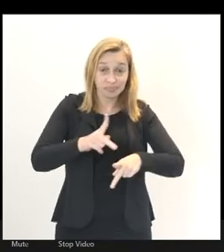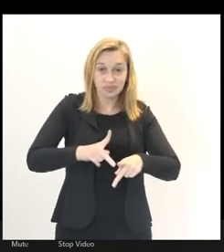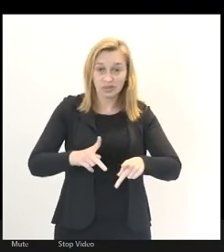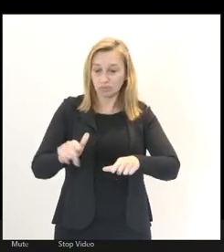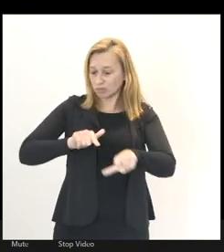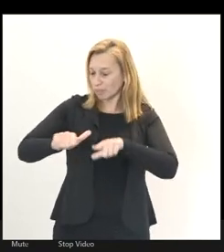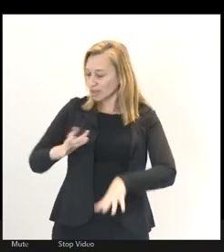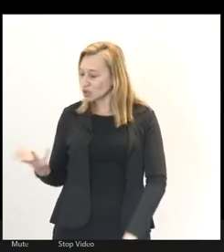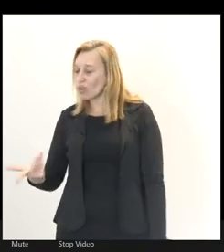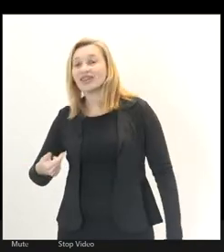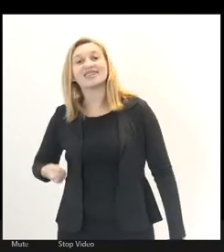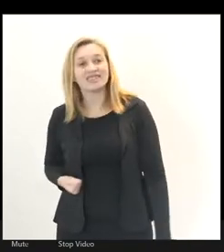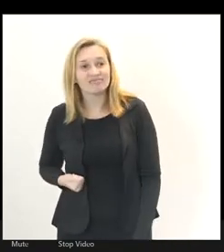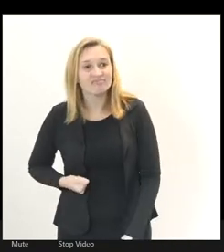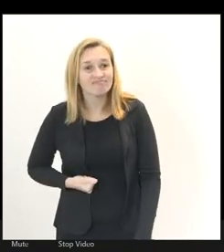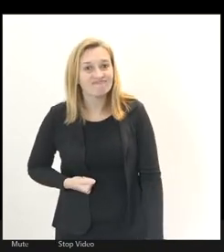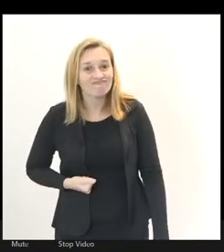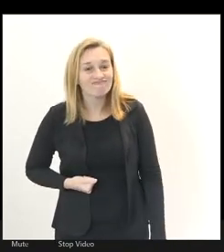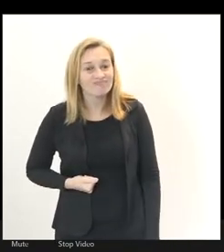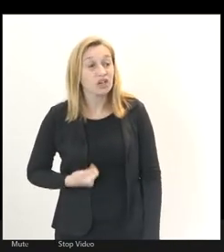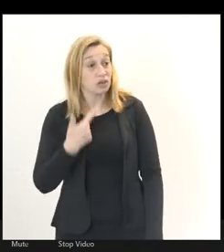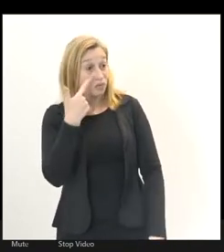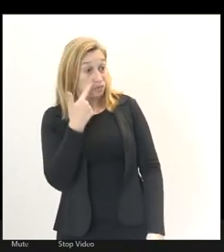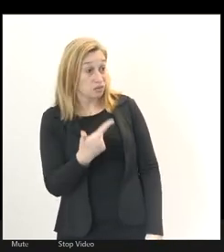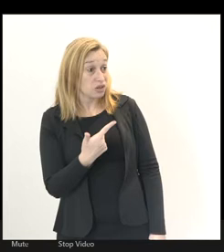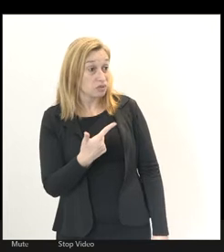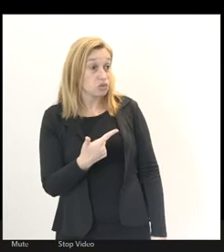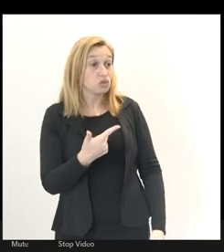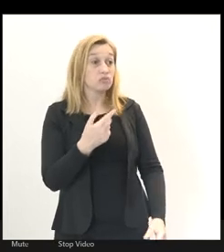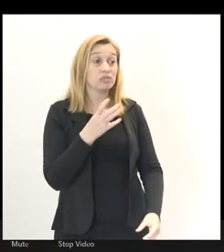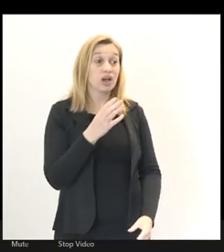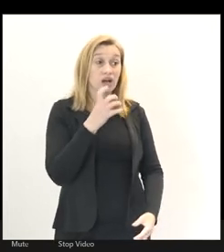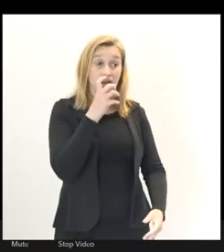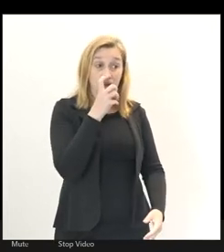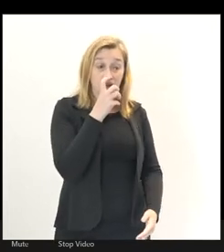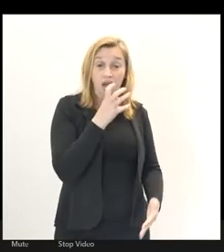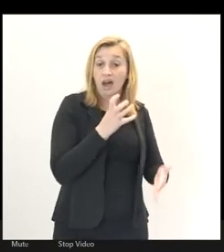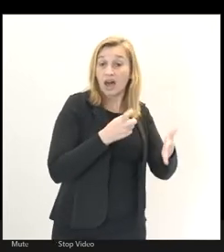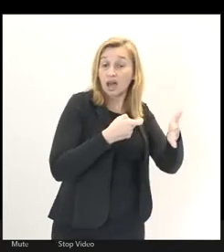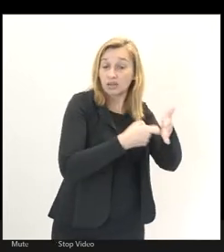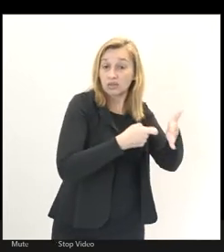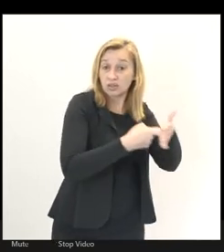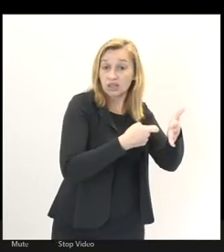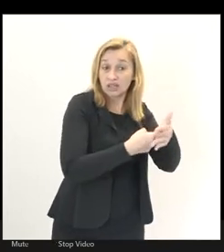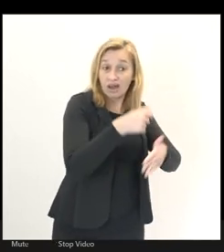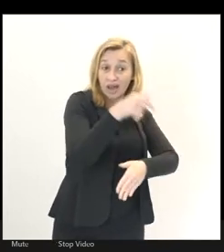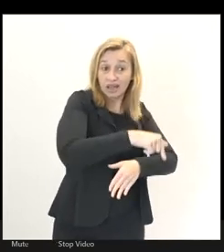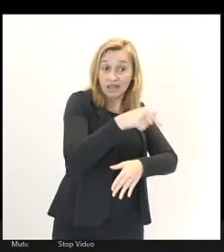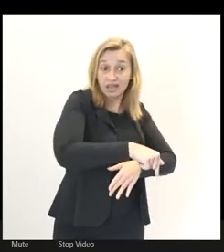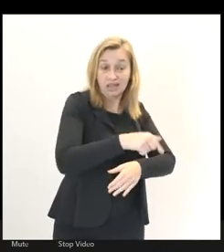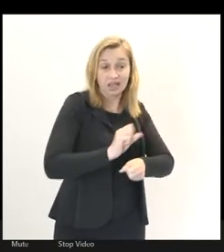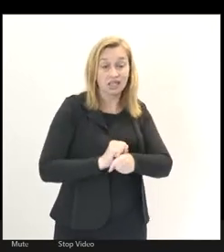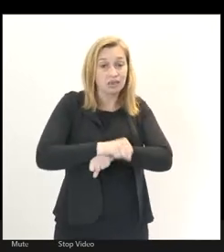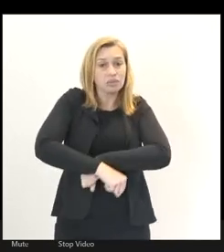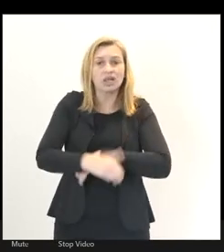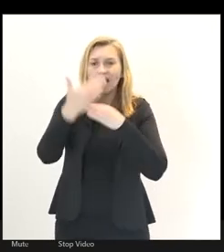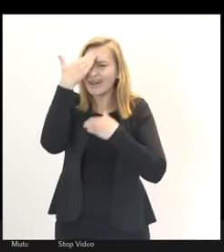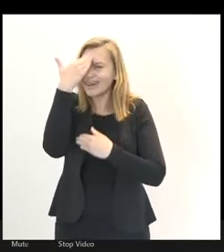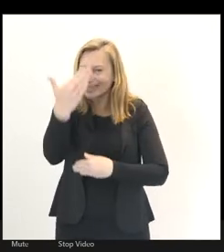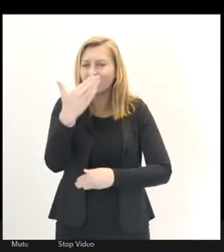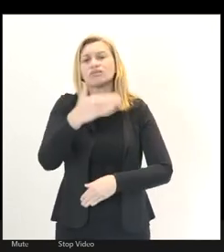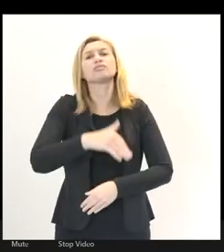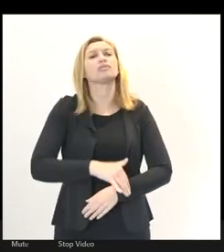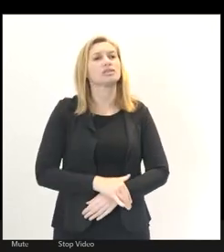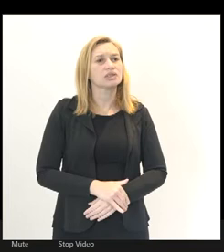qualidade. Nós estamos hoje para denunciar aqui nesse seminário e agradeço muito